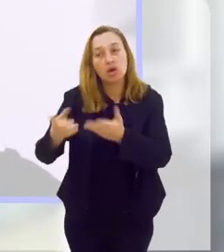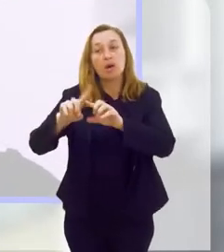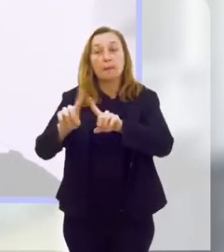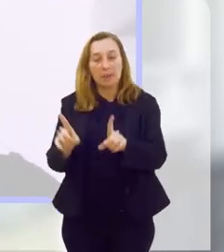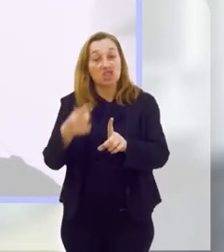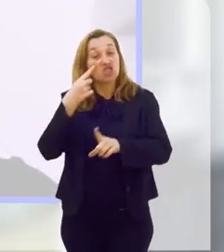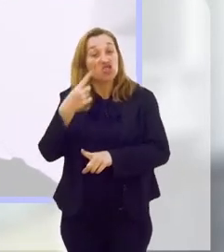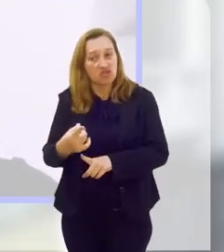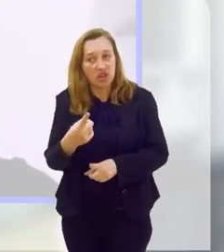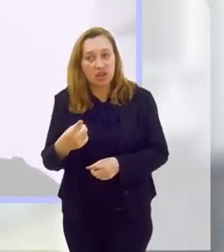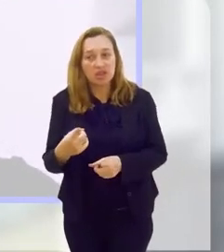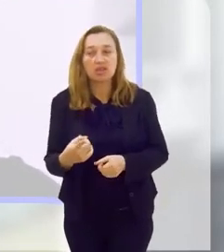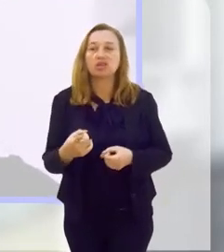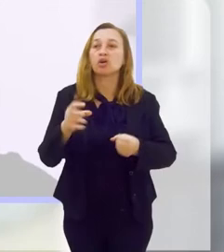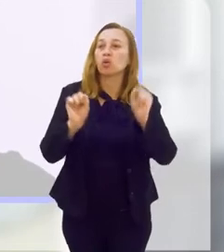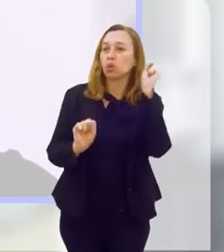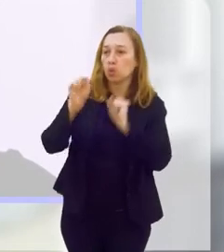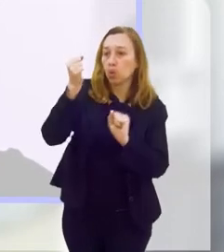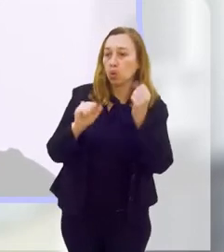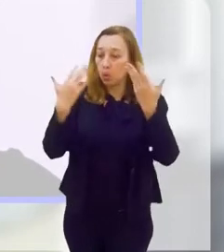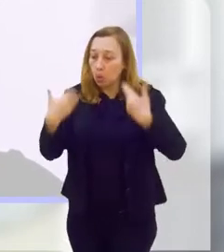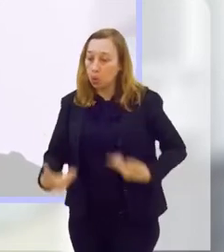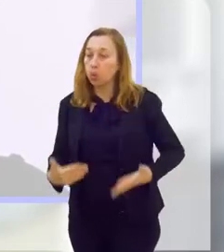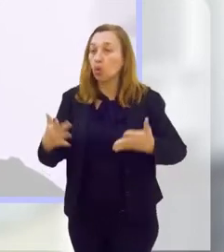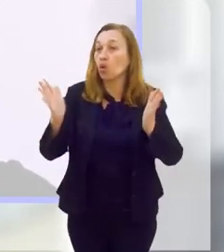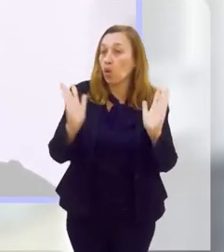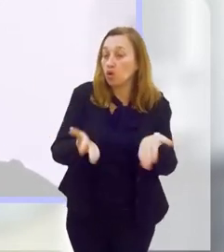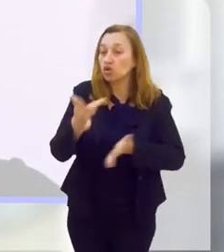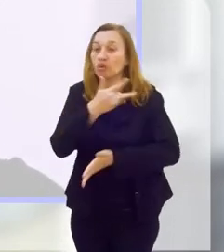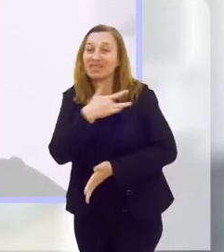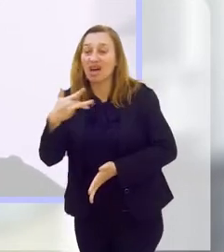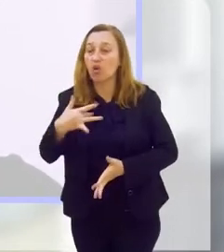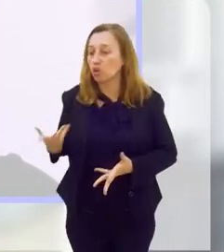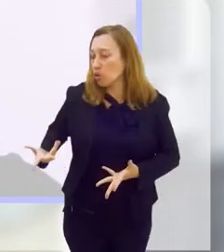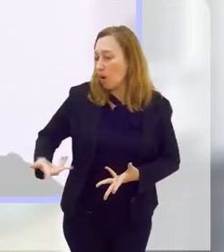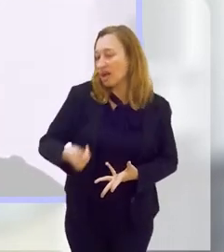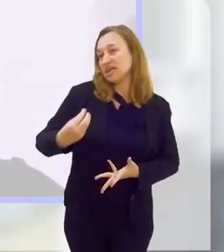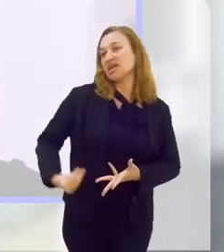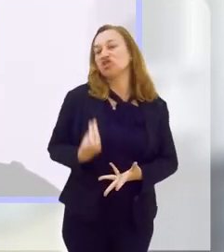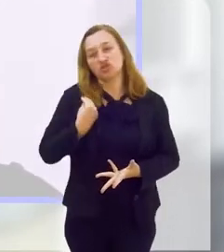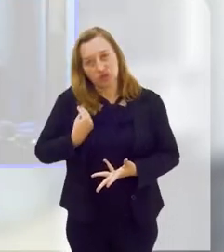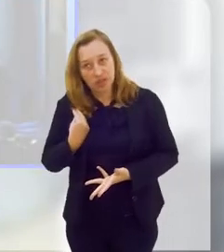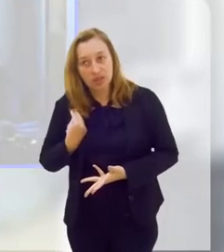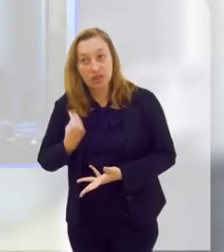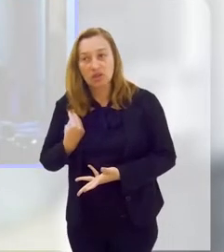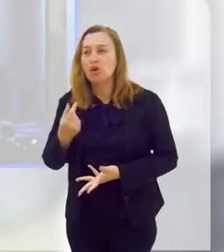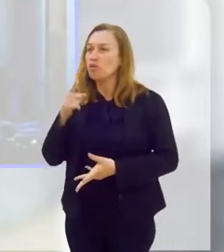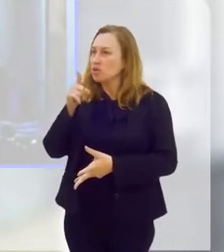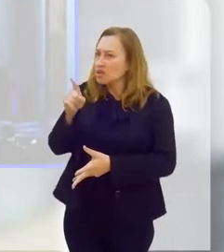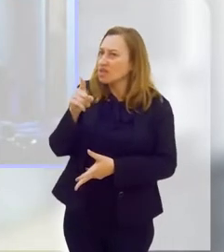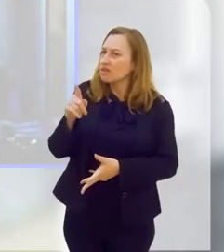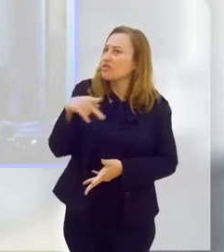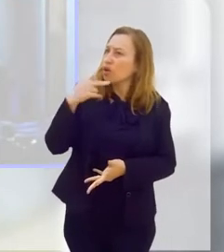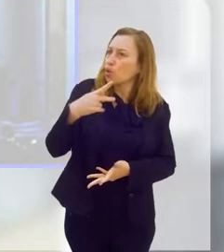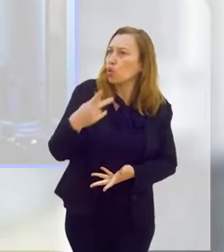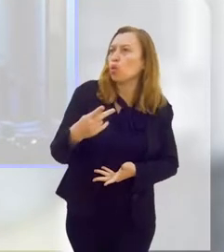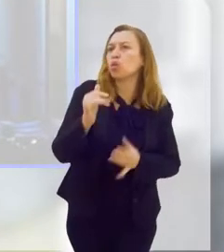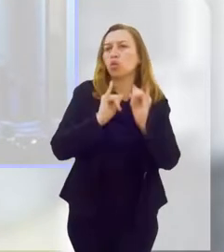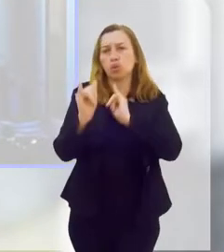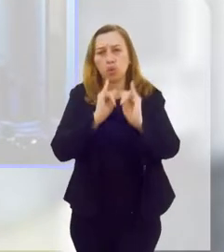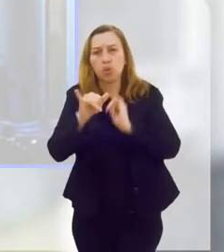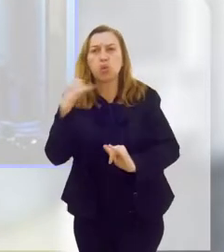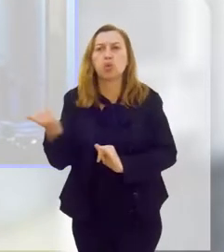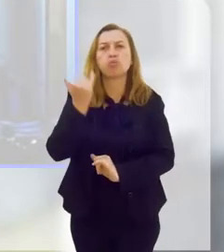se vê muito assim. Nós temos que ver o exercício físico hoje como saúde, como qualidade de vida. Você trouxe um número que